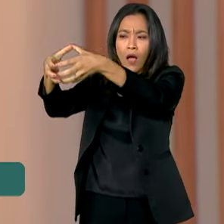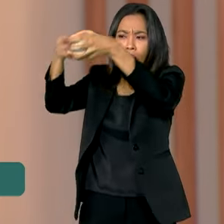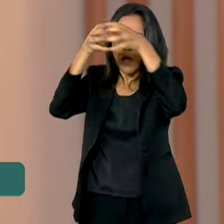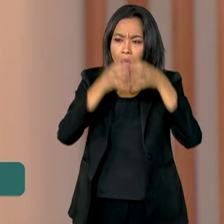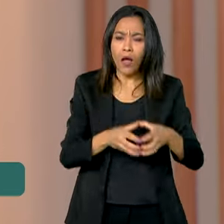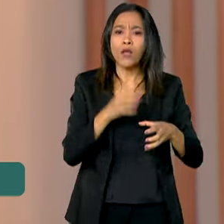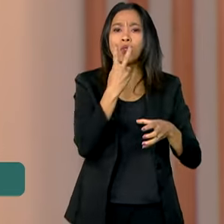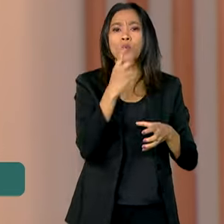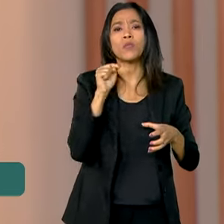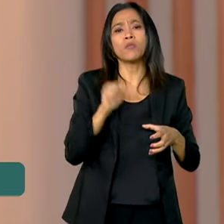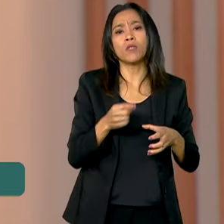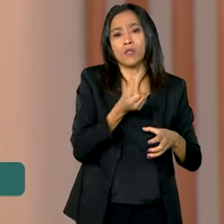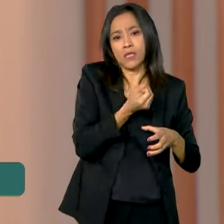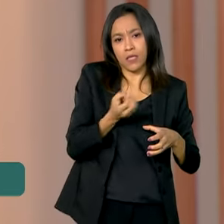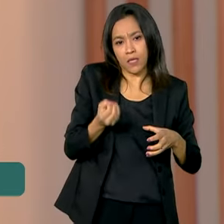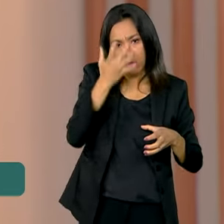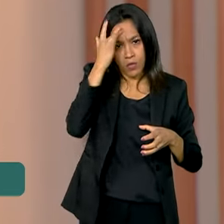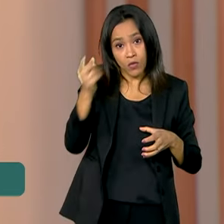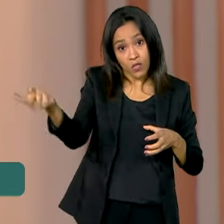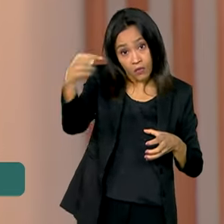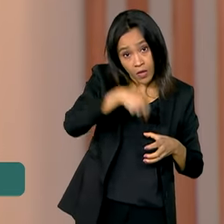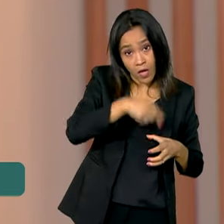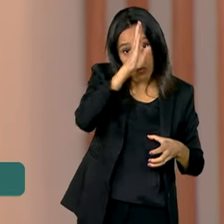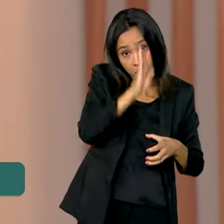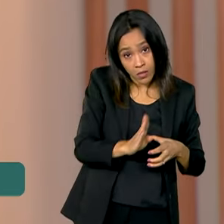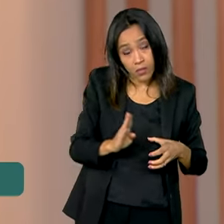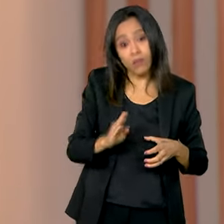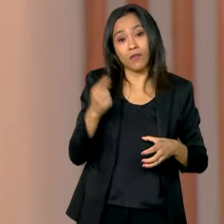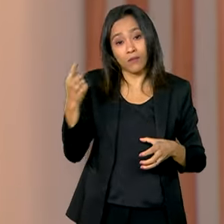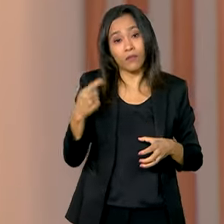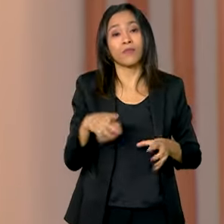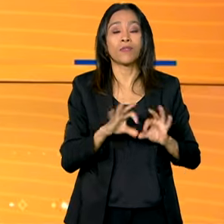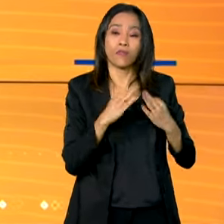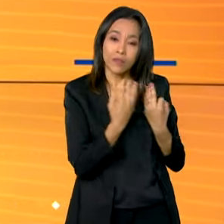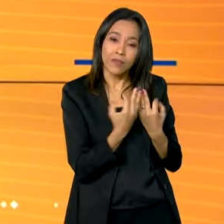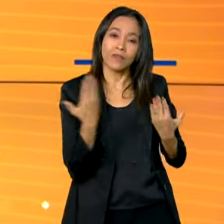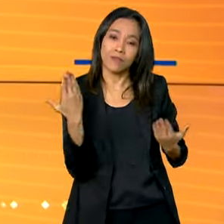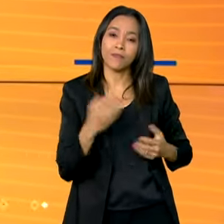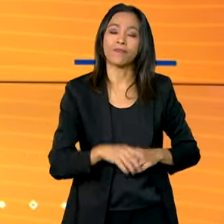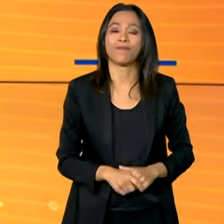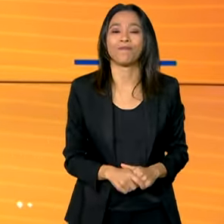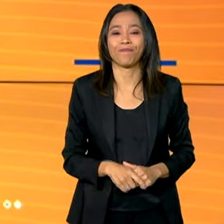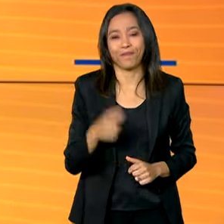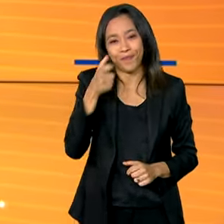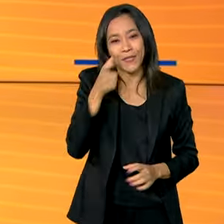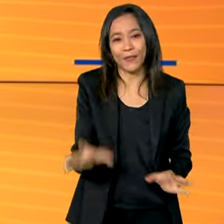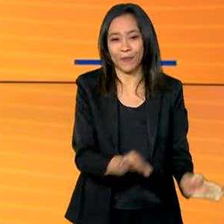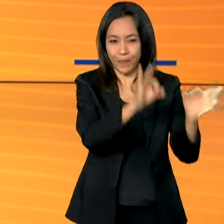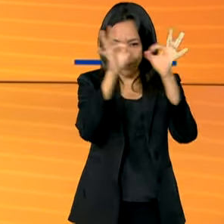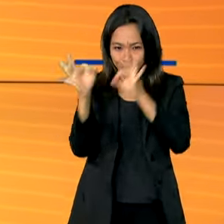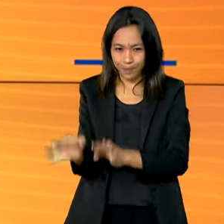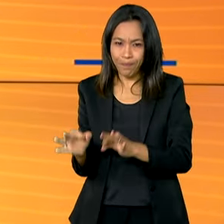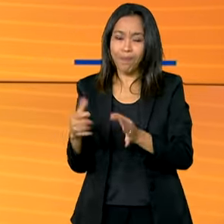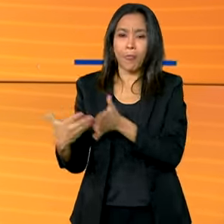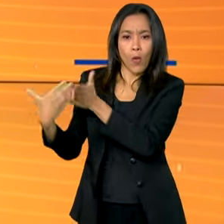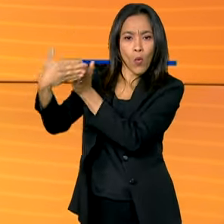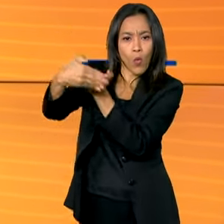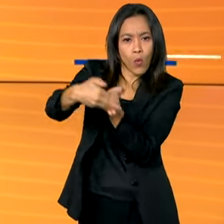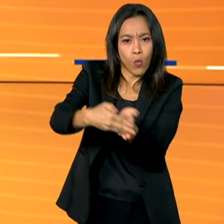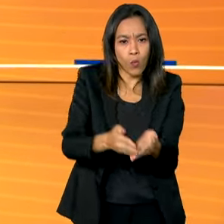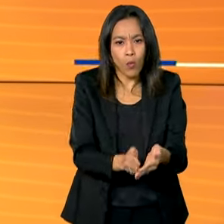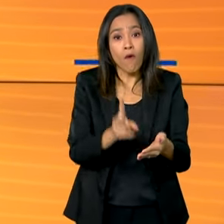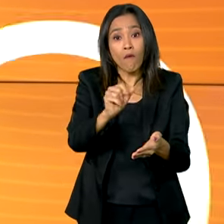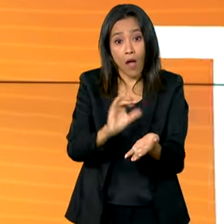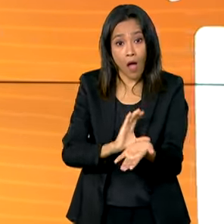.600 pessoas entre nacionais brasileiros e parênteses. Veja a seguir, setor portuário vai receber